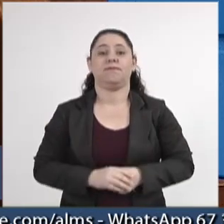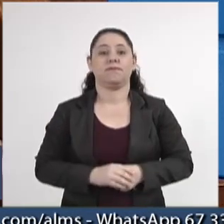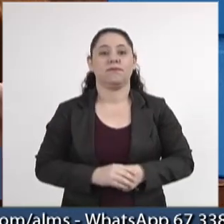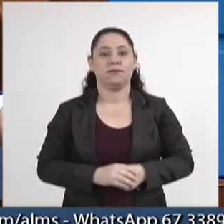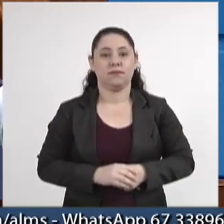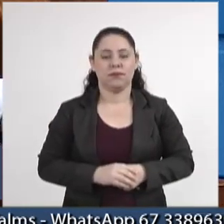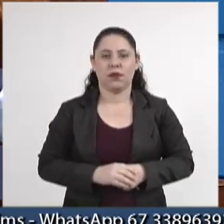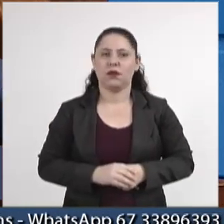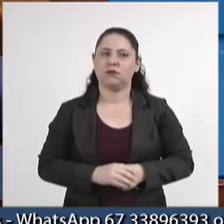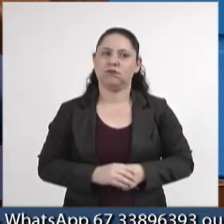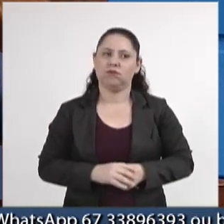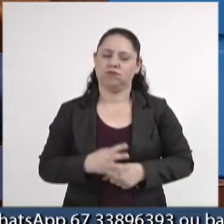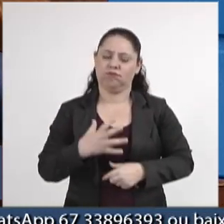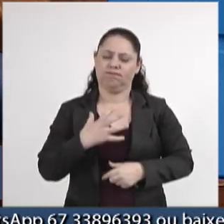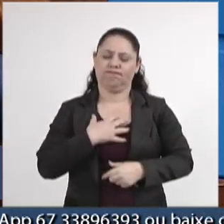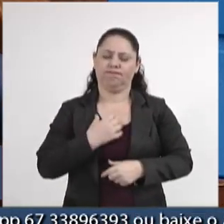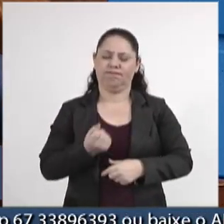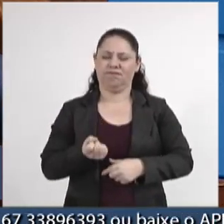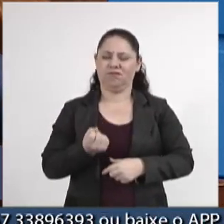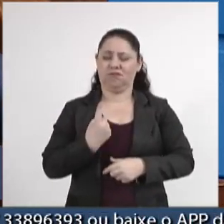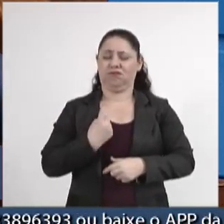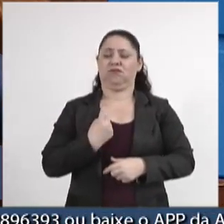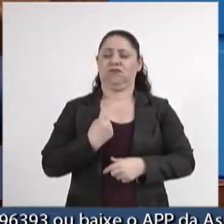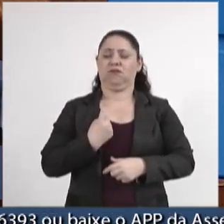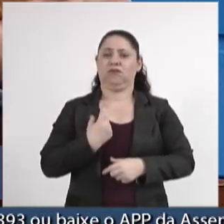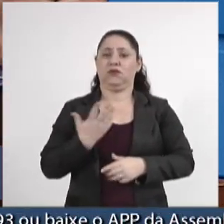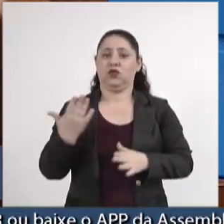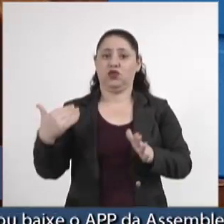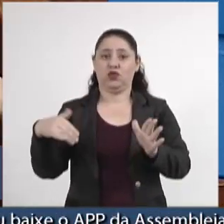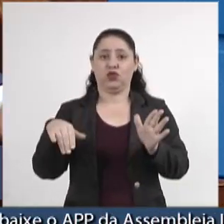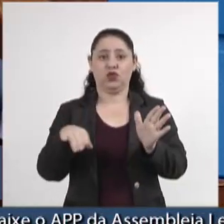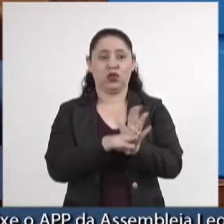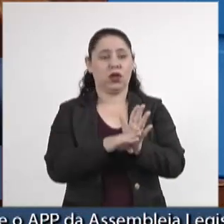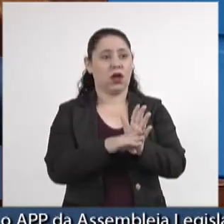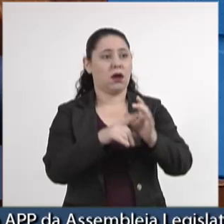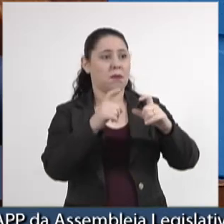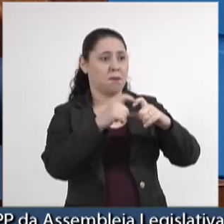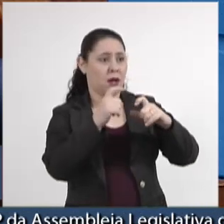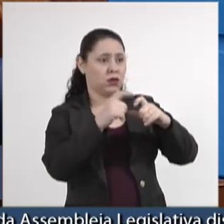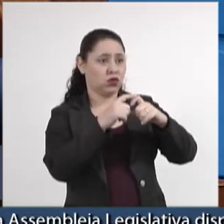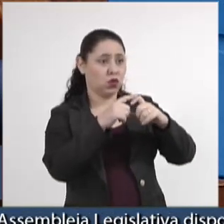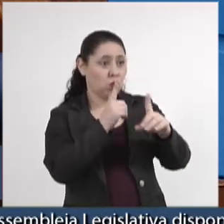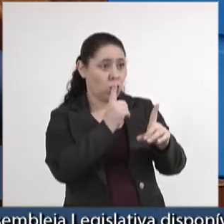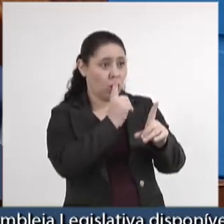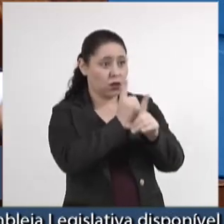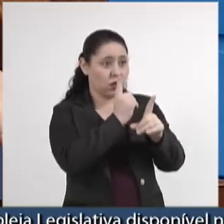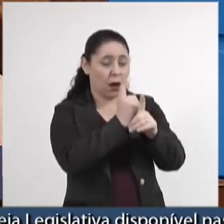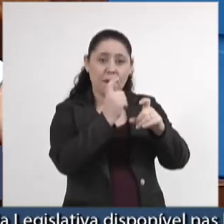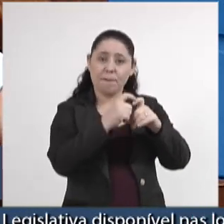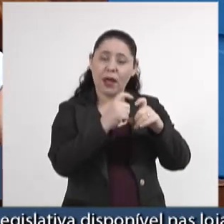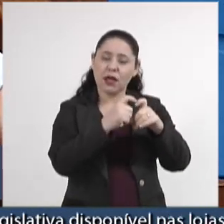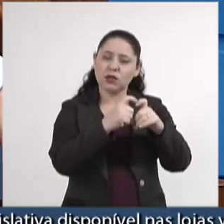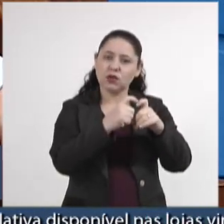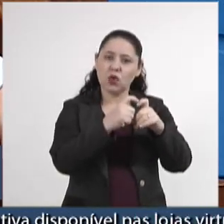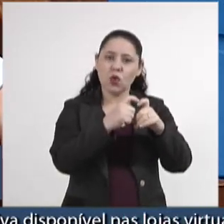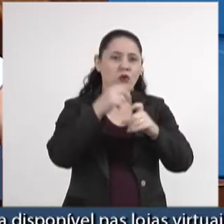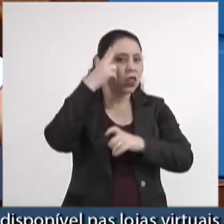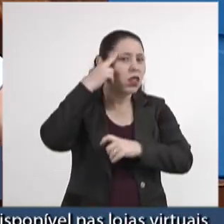Causa estranheza, chegar num consultório médico e encontrar um médico negro.